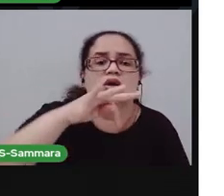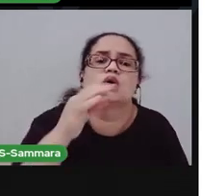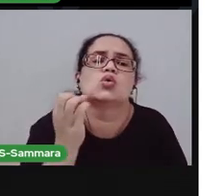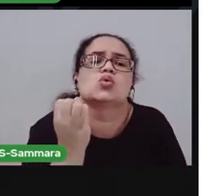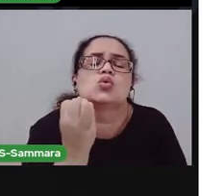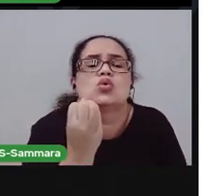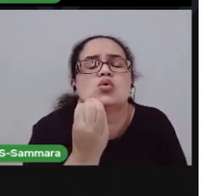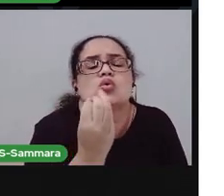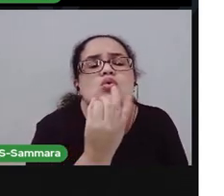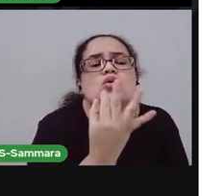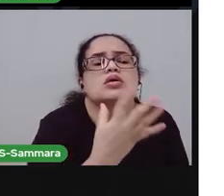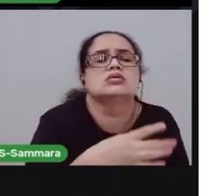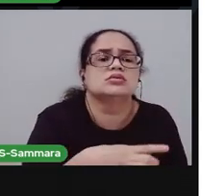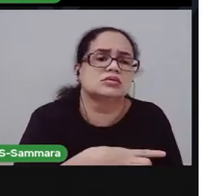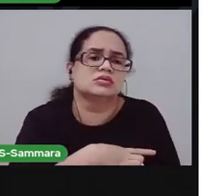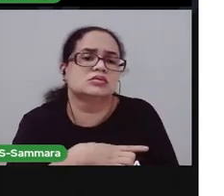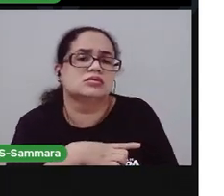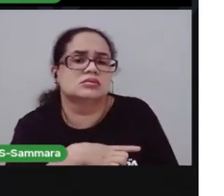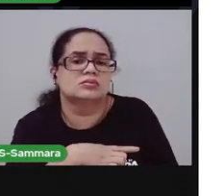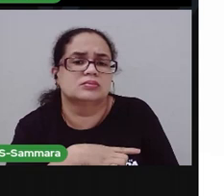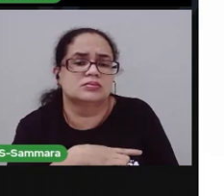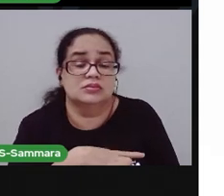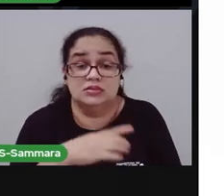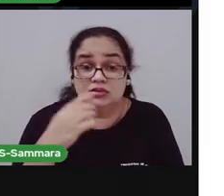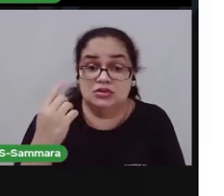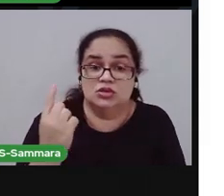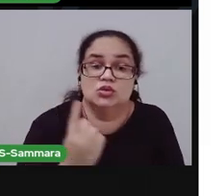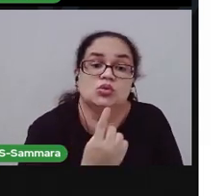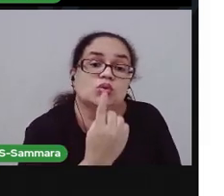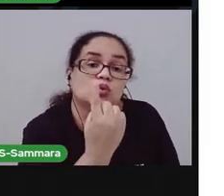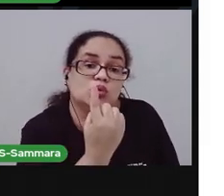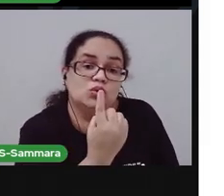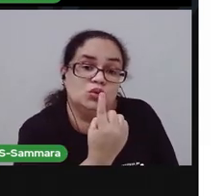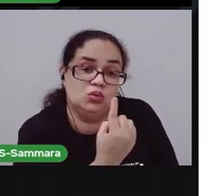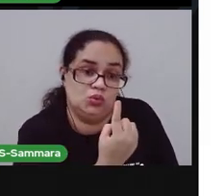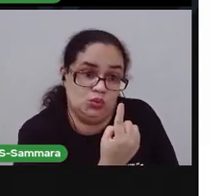filhotinhos tem. Vamos contar juntos?